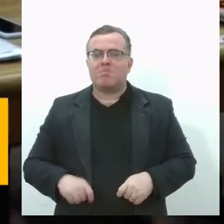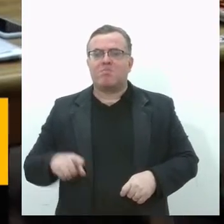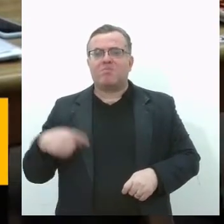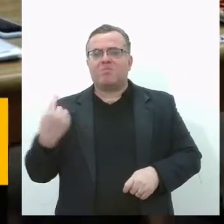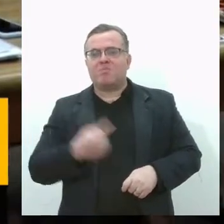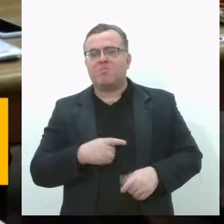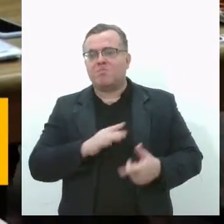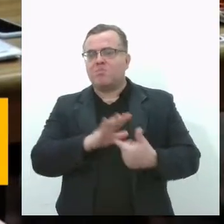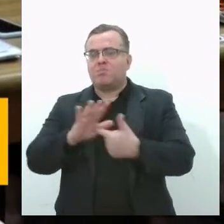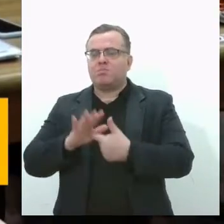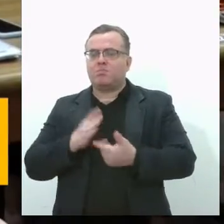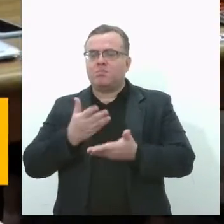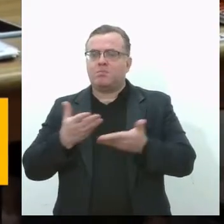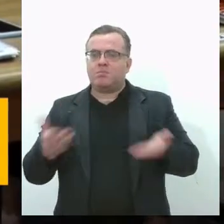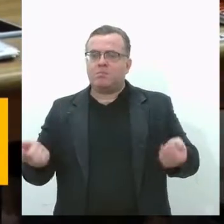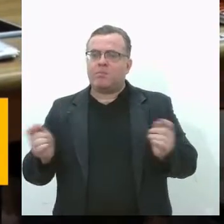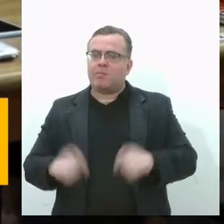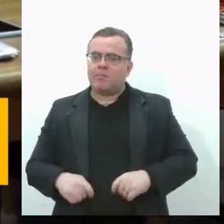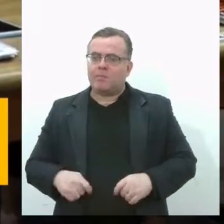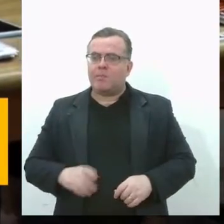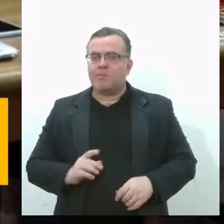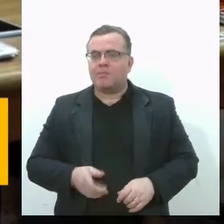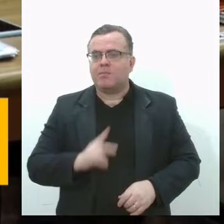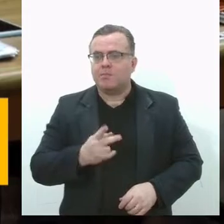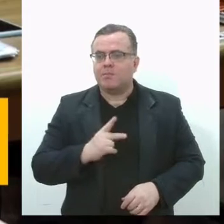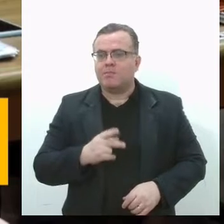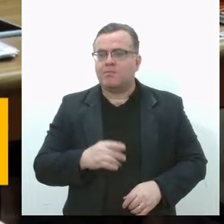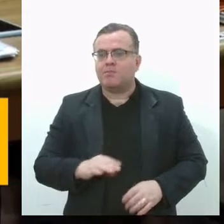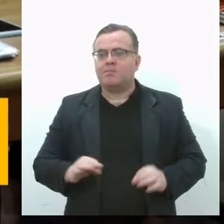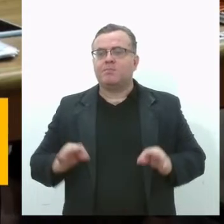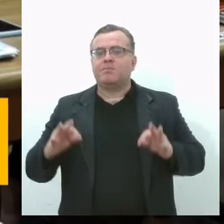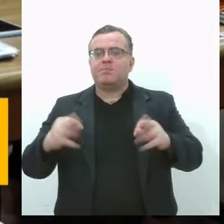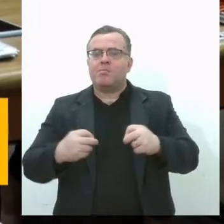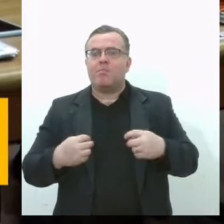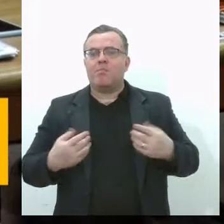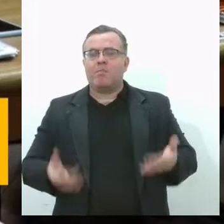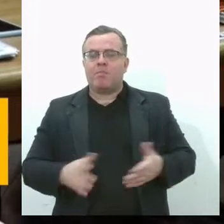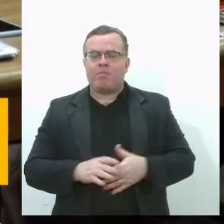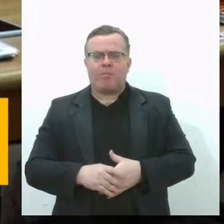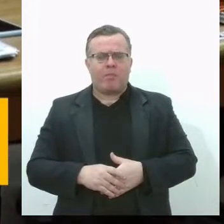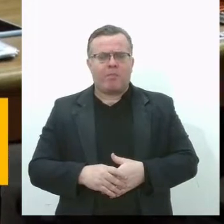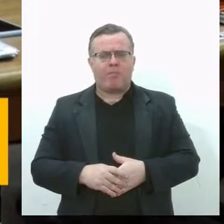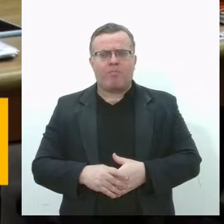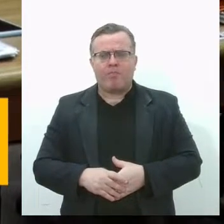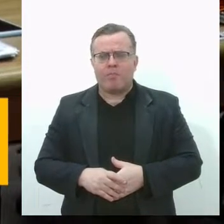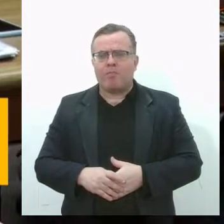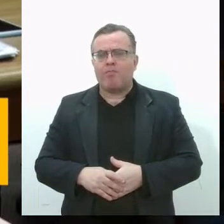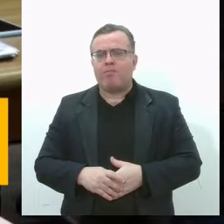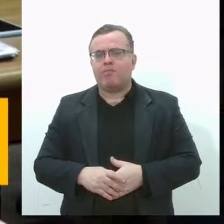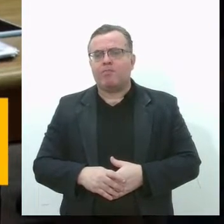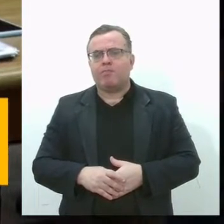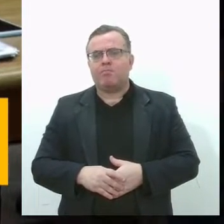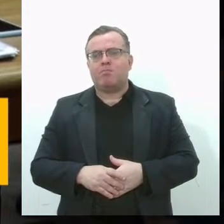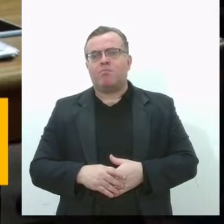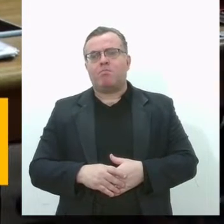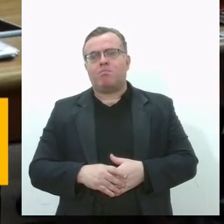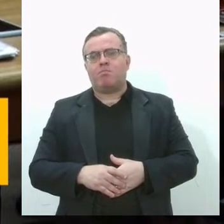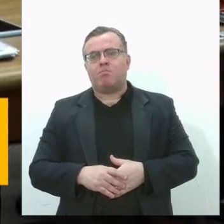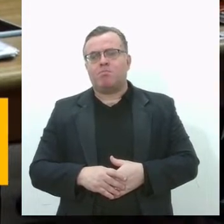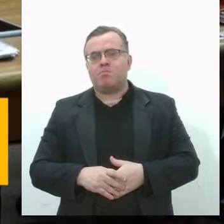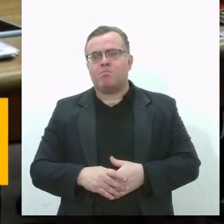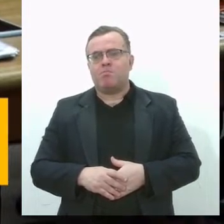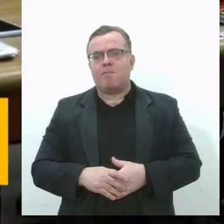nesta casa, aprovamos a lei, foi sancionada pelo governador, o chamado de uma